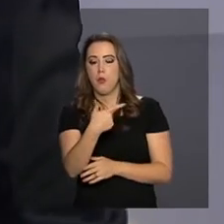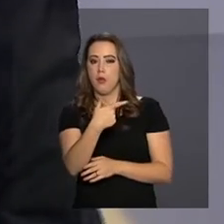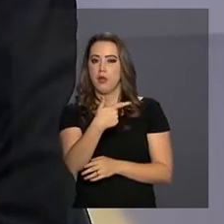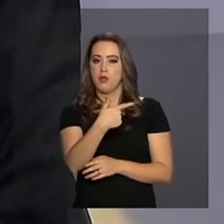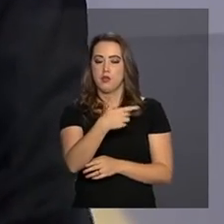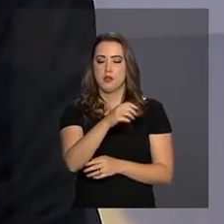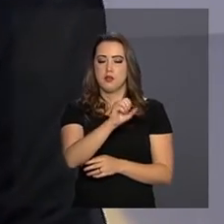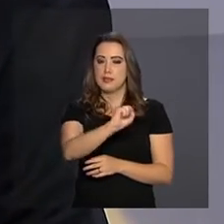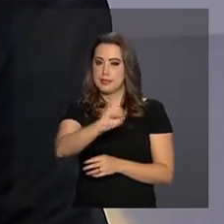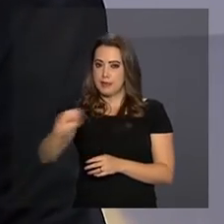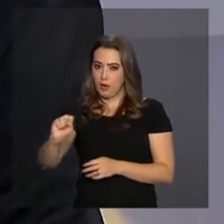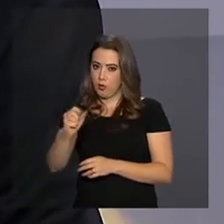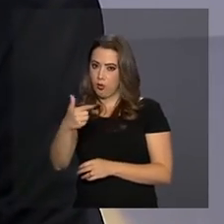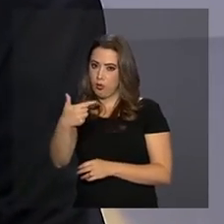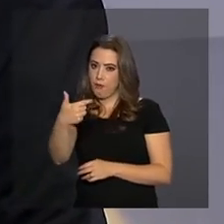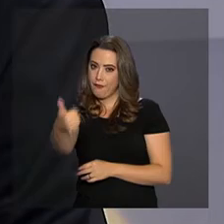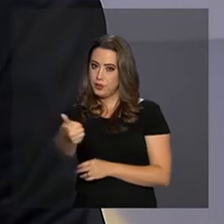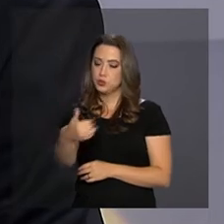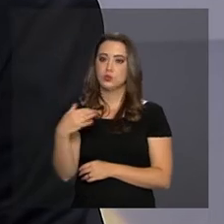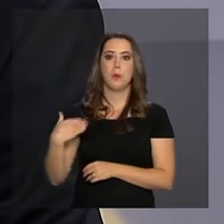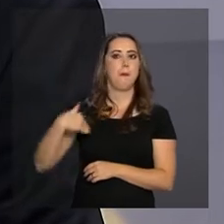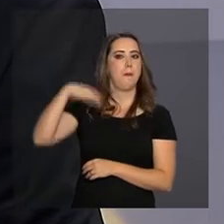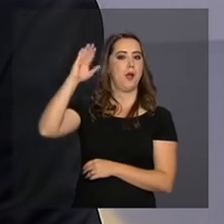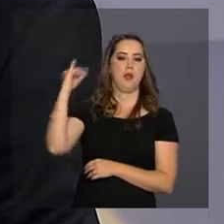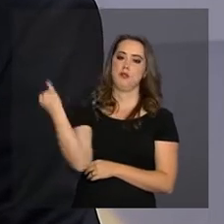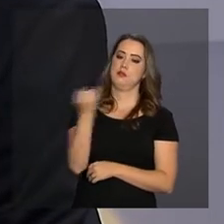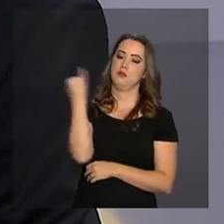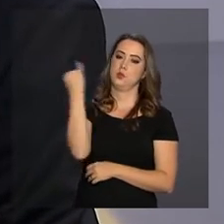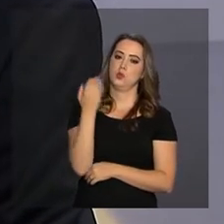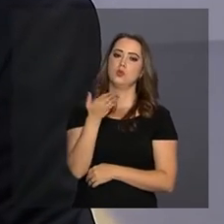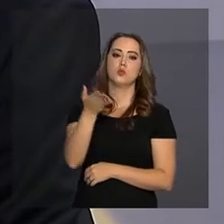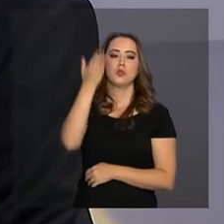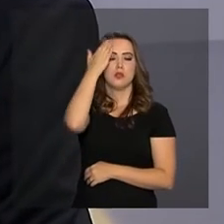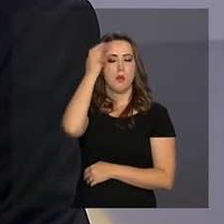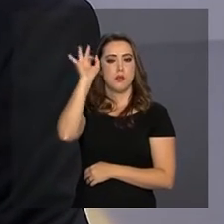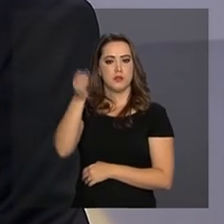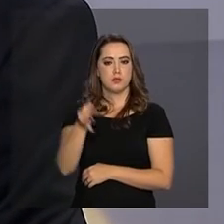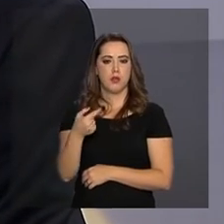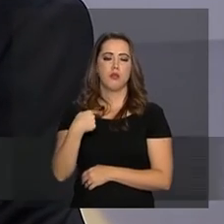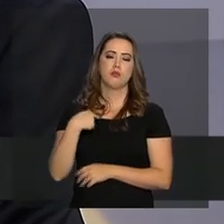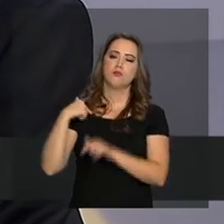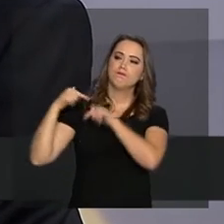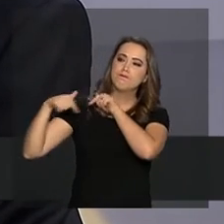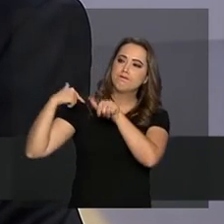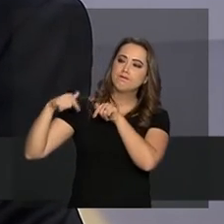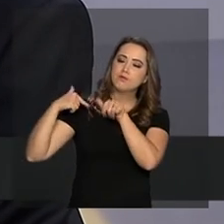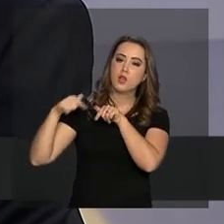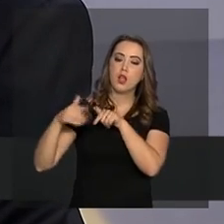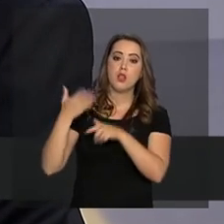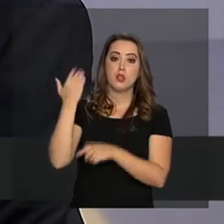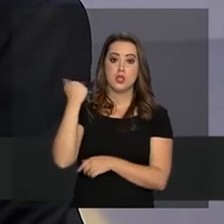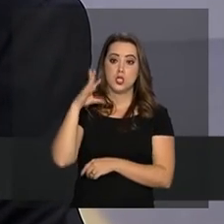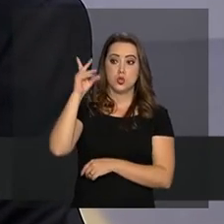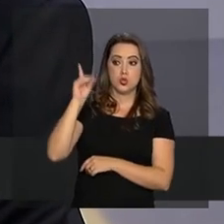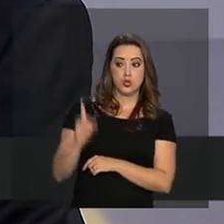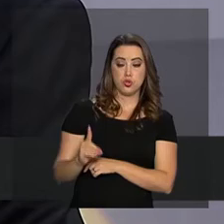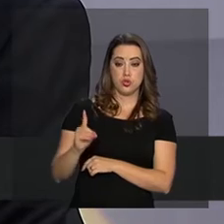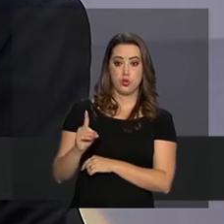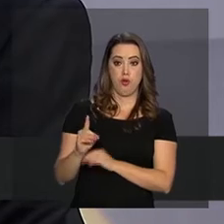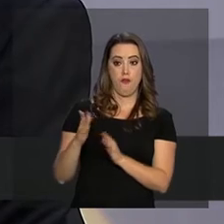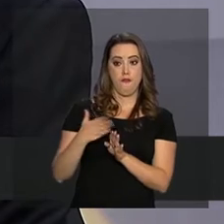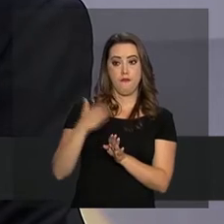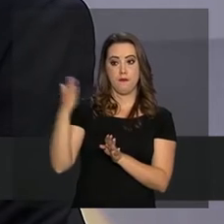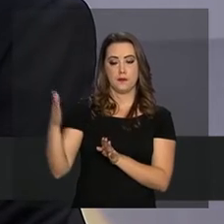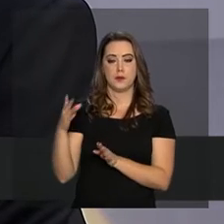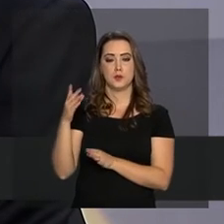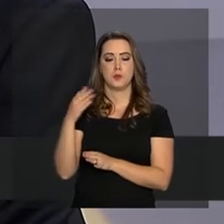protagonismo muito maior. Para você ter uma ideia, eu trabalhei na diretoria da área externa do